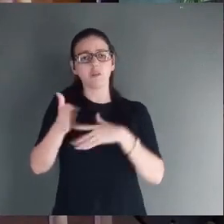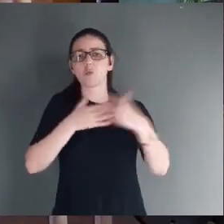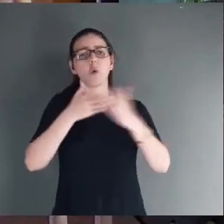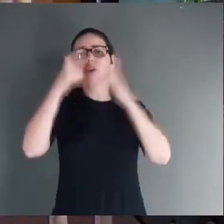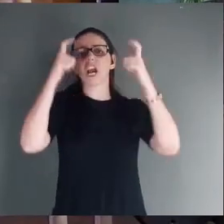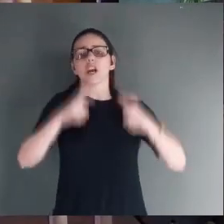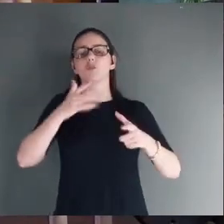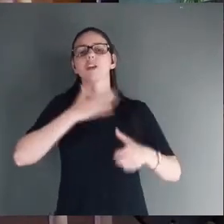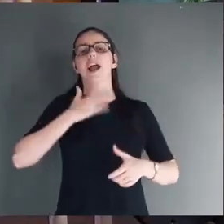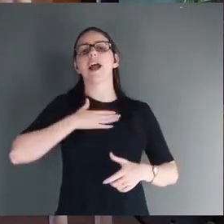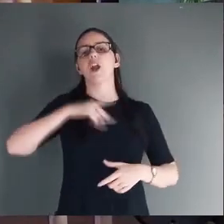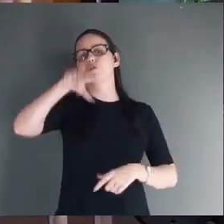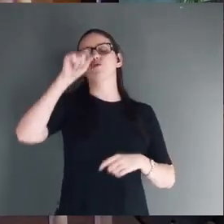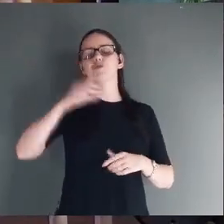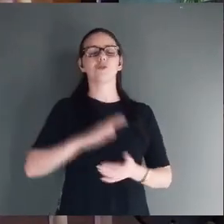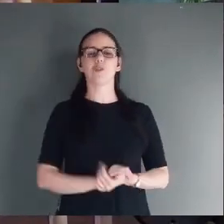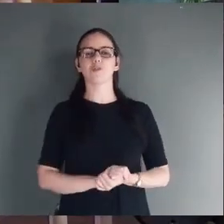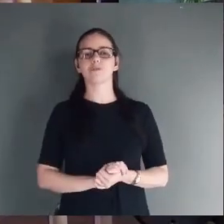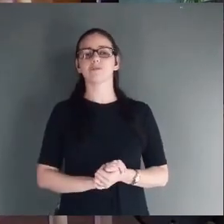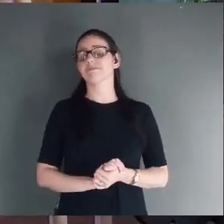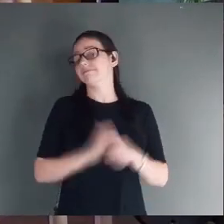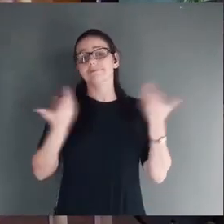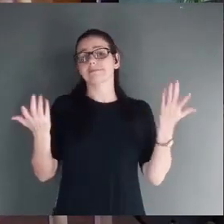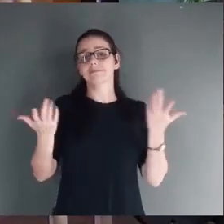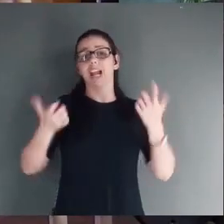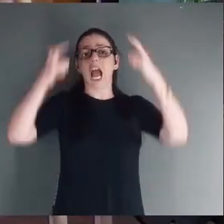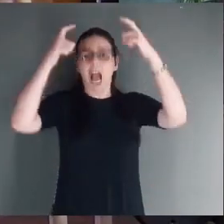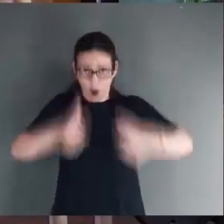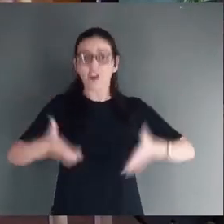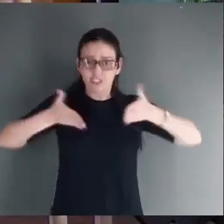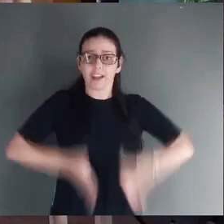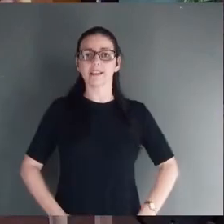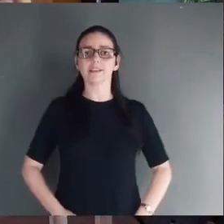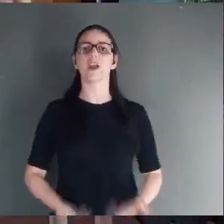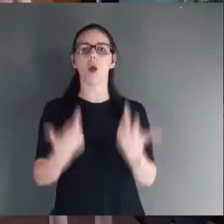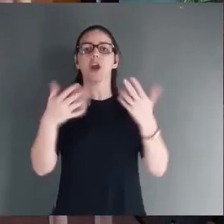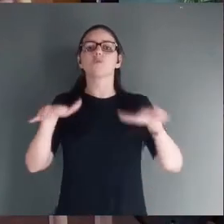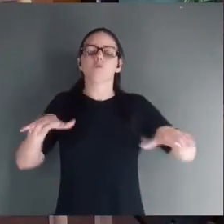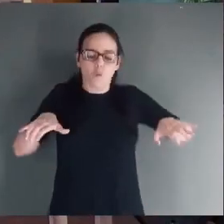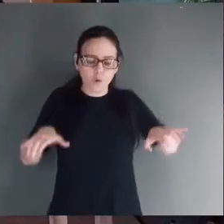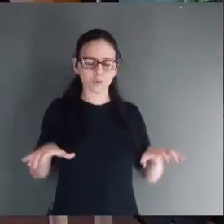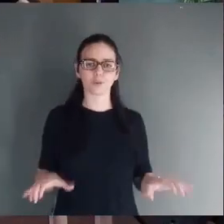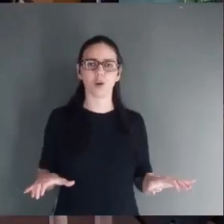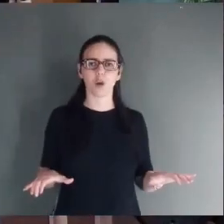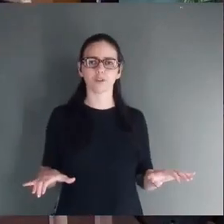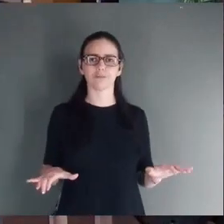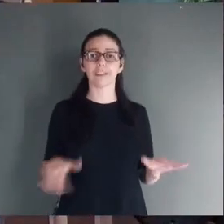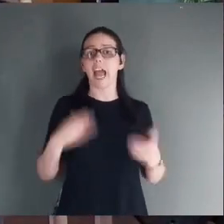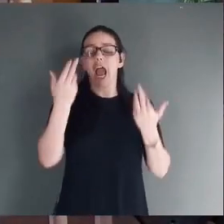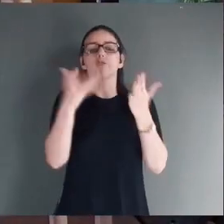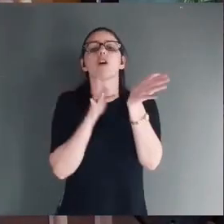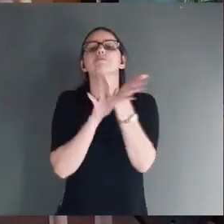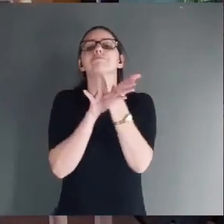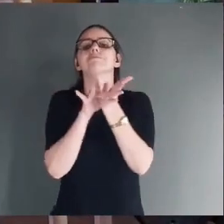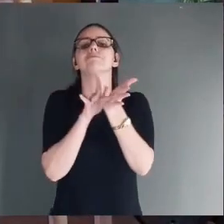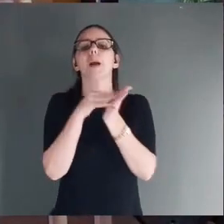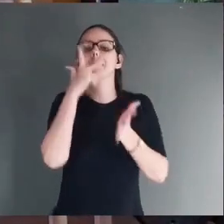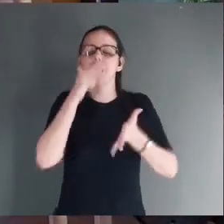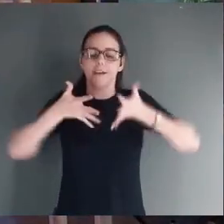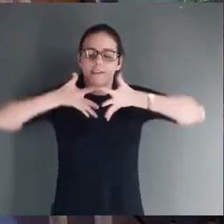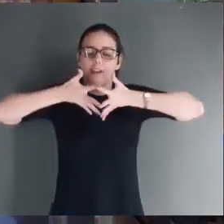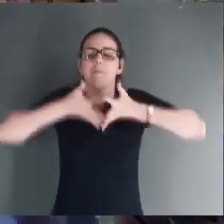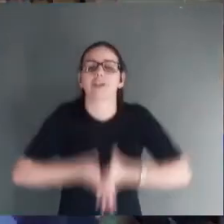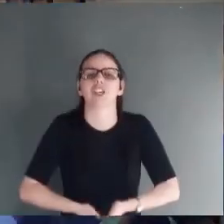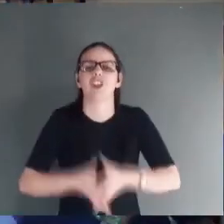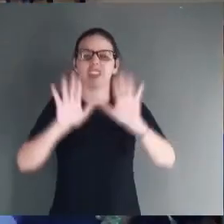cabeceira. Jesus é rei. Então, aonde ele nasceu? Era um trono. Estava disfarçado de, meu Deus do céu, de manjedoura.